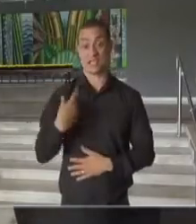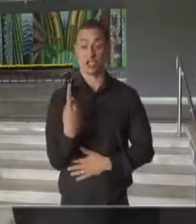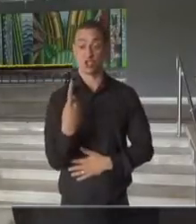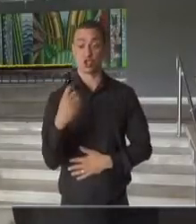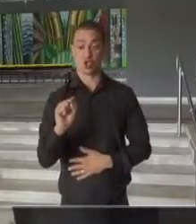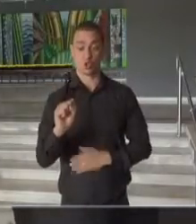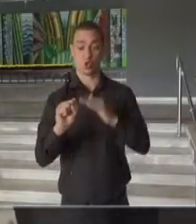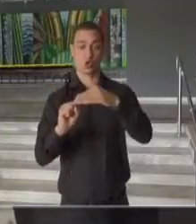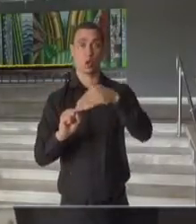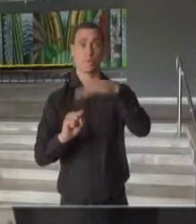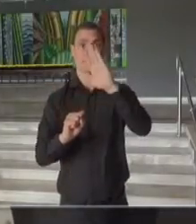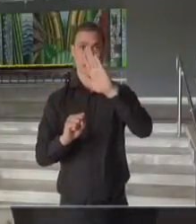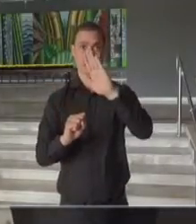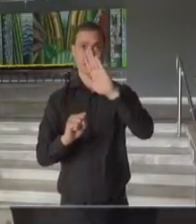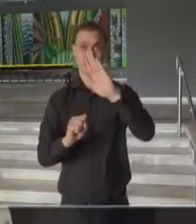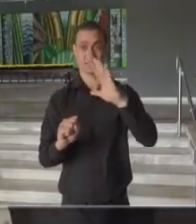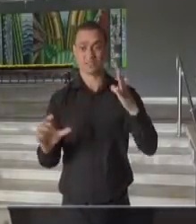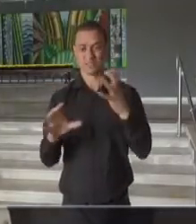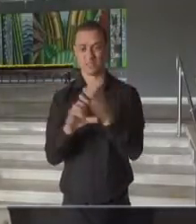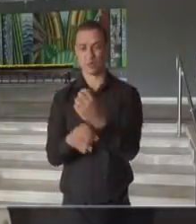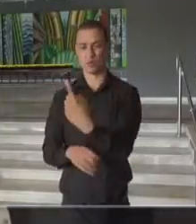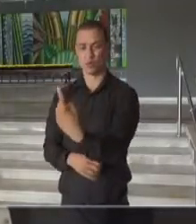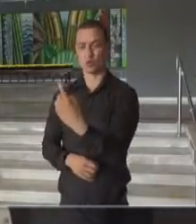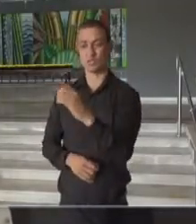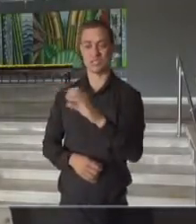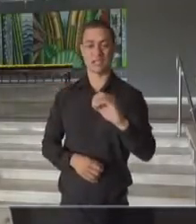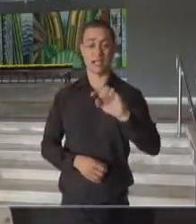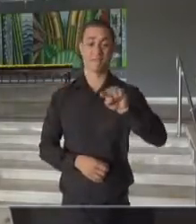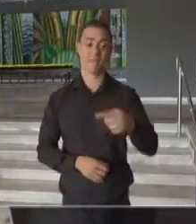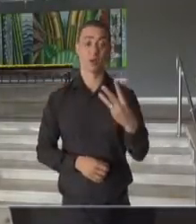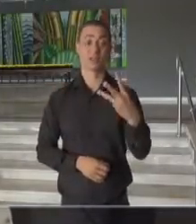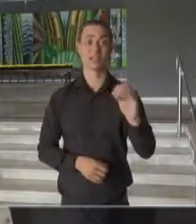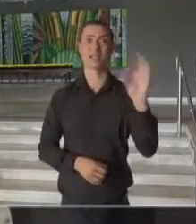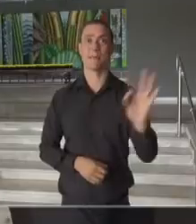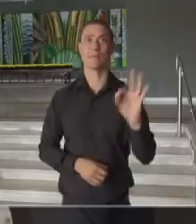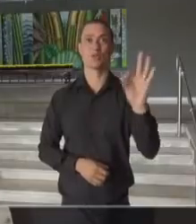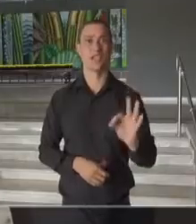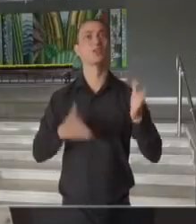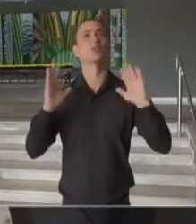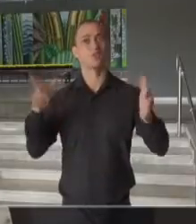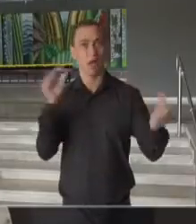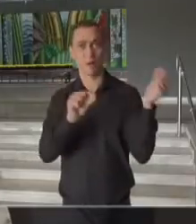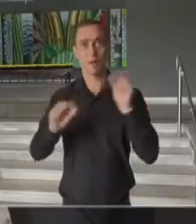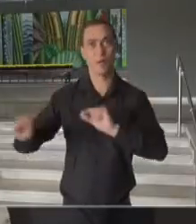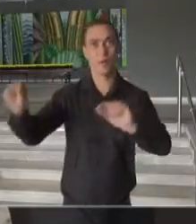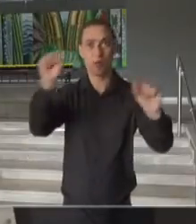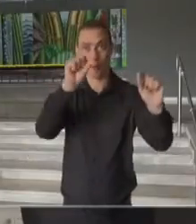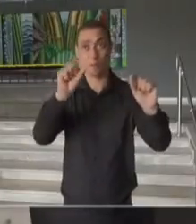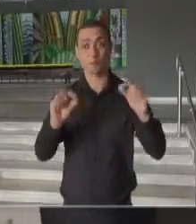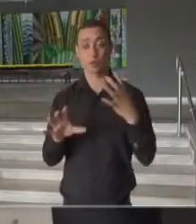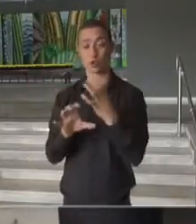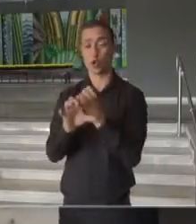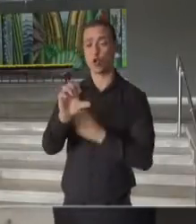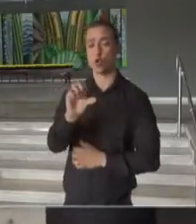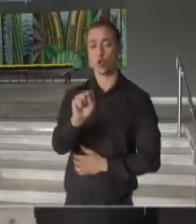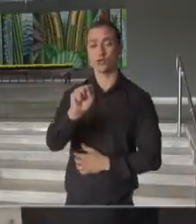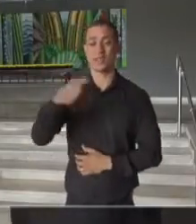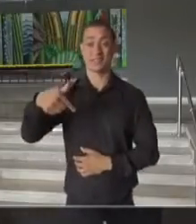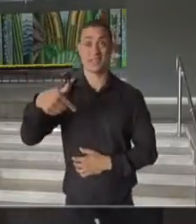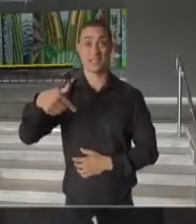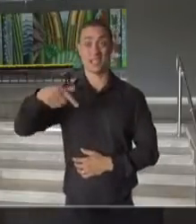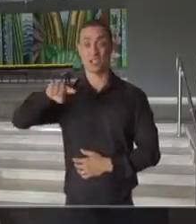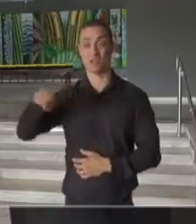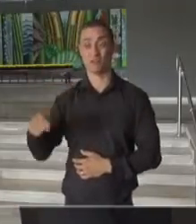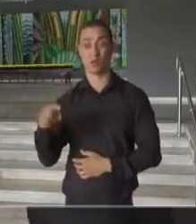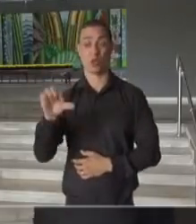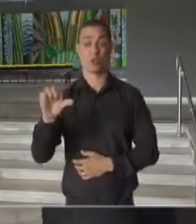anos de 100,30% de doses aplicadas nessa população, 87,94%